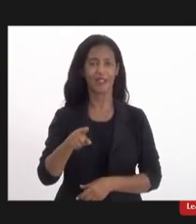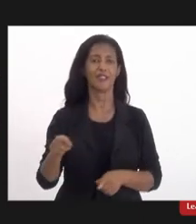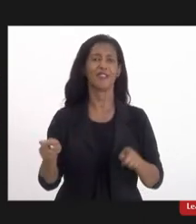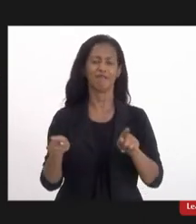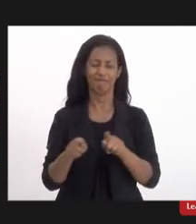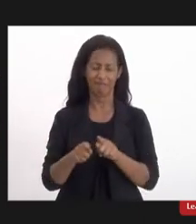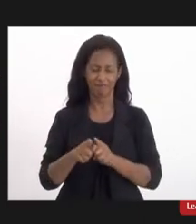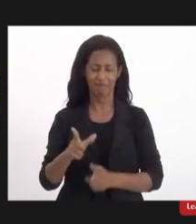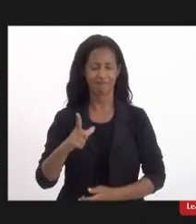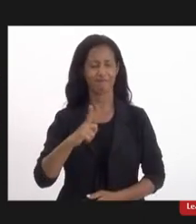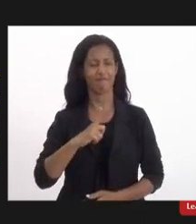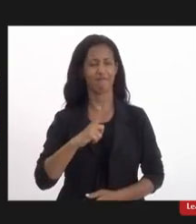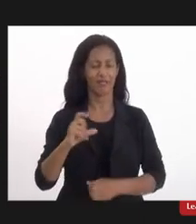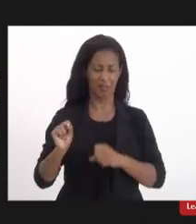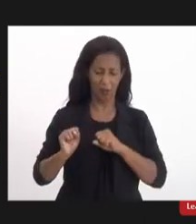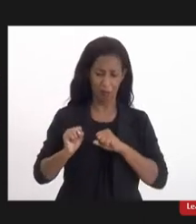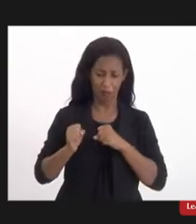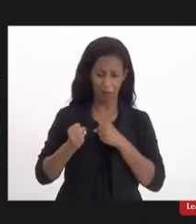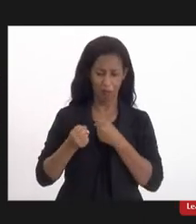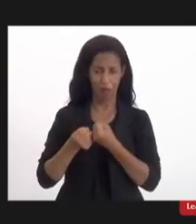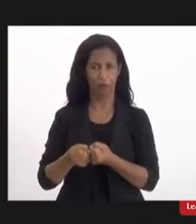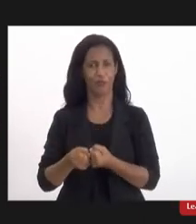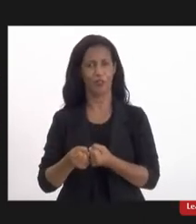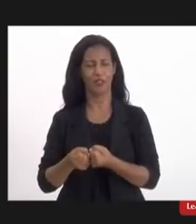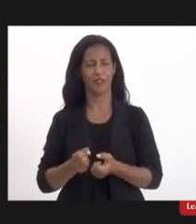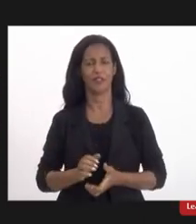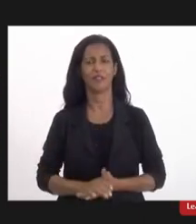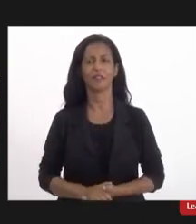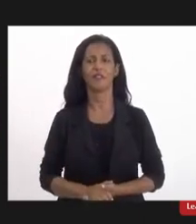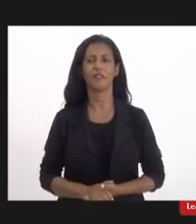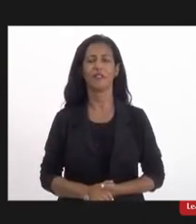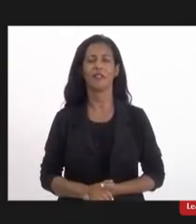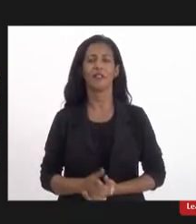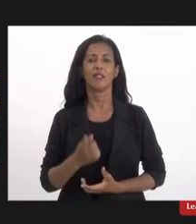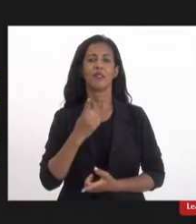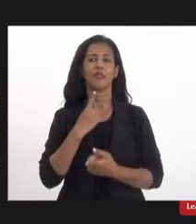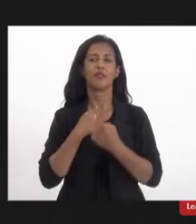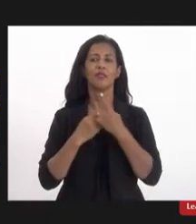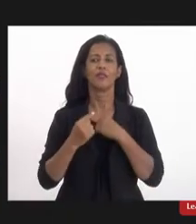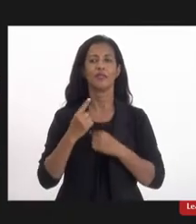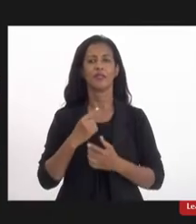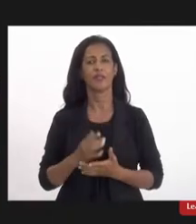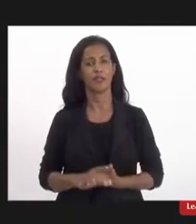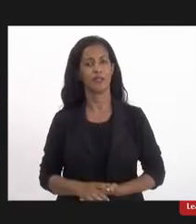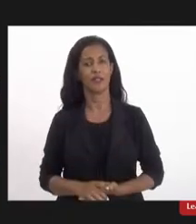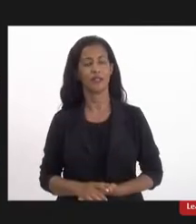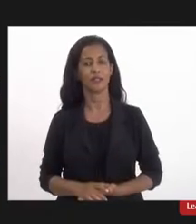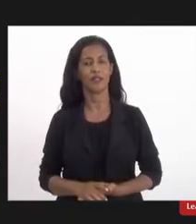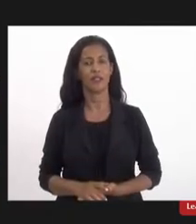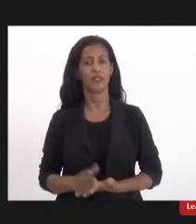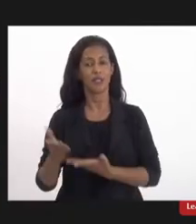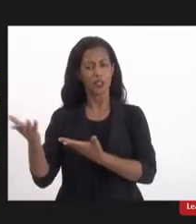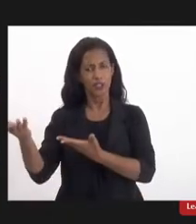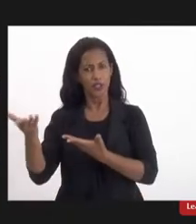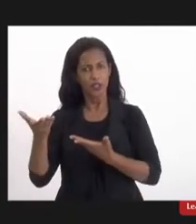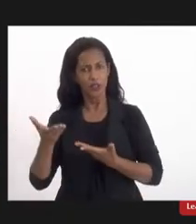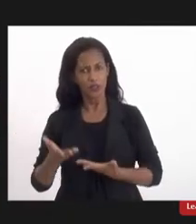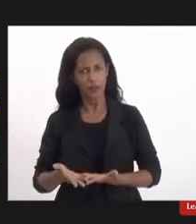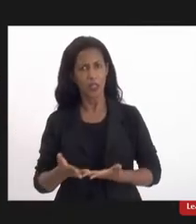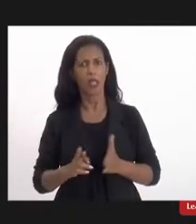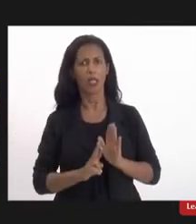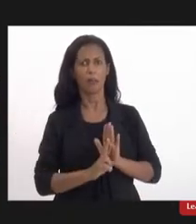a força e, assim, a vontade de vir fazer essa